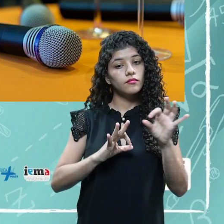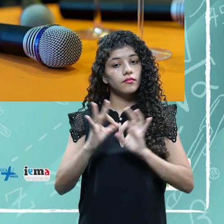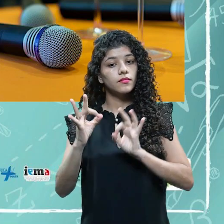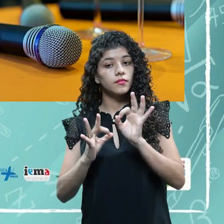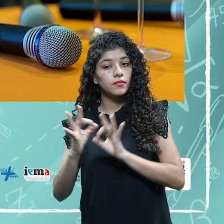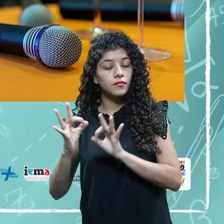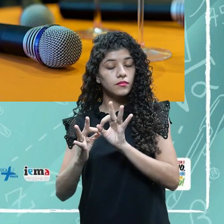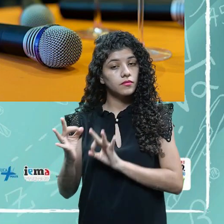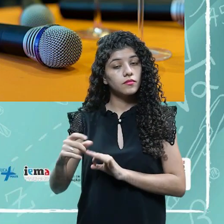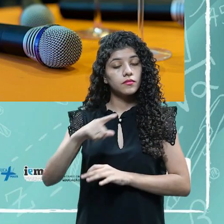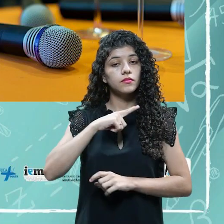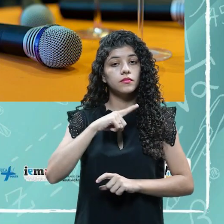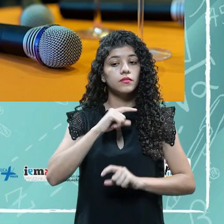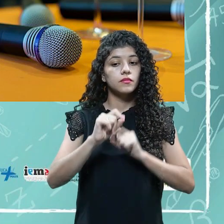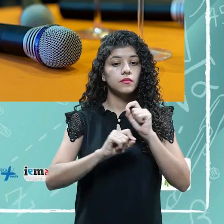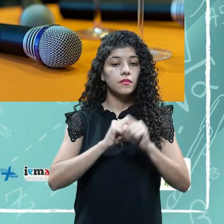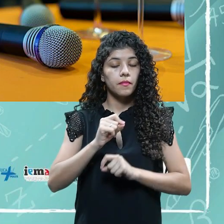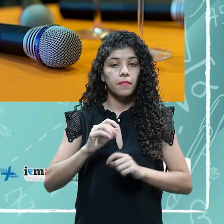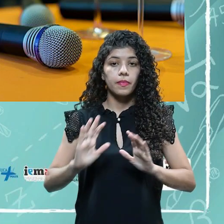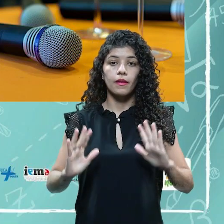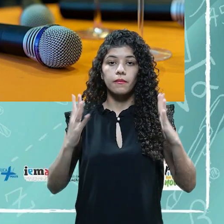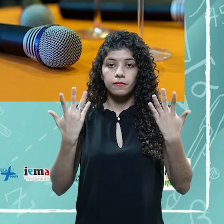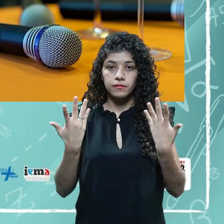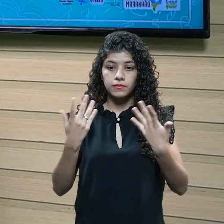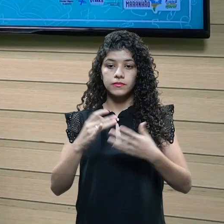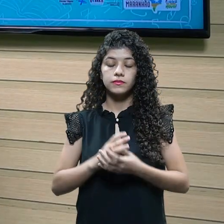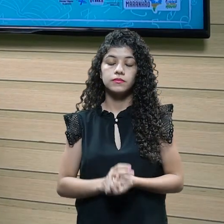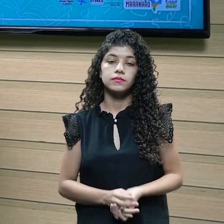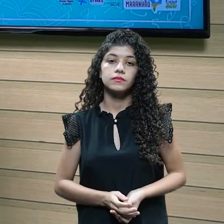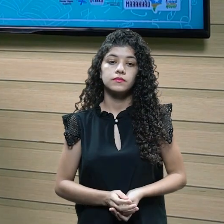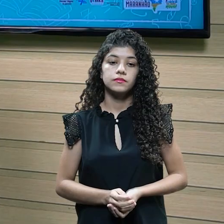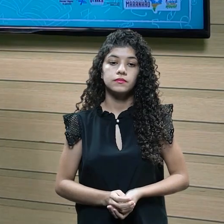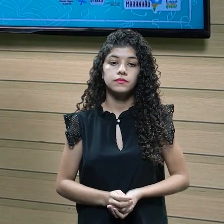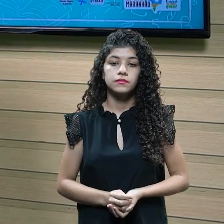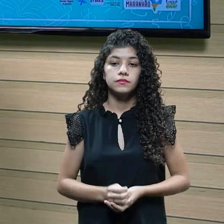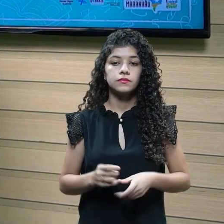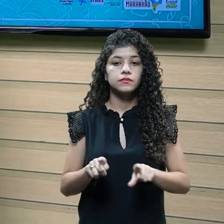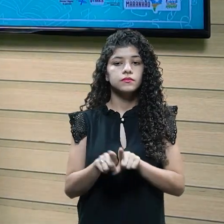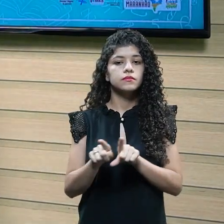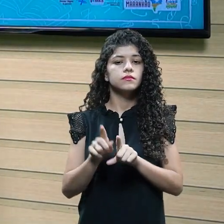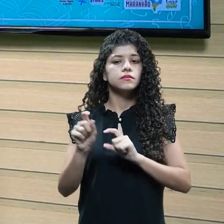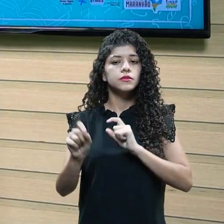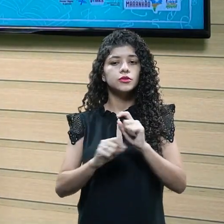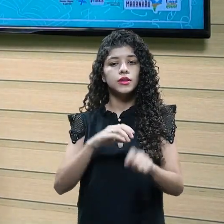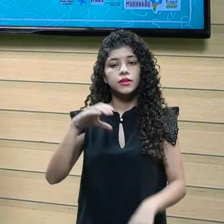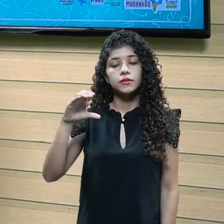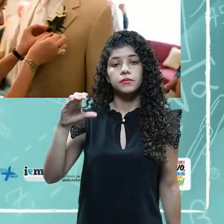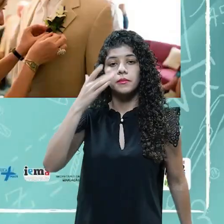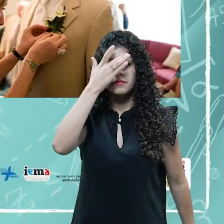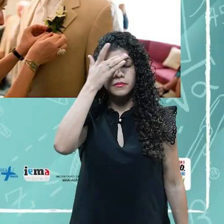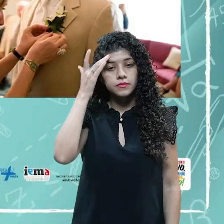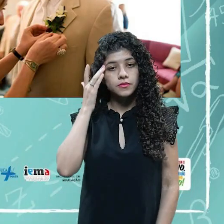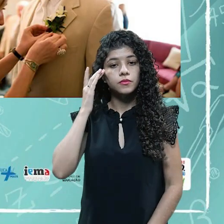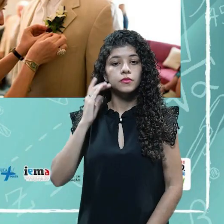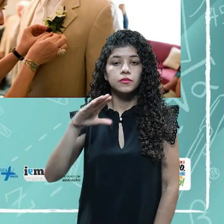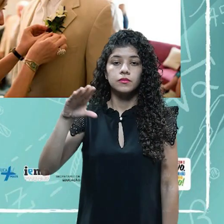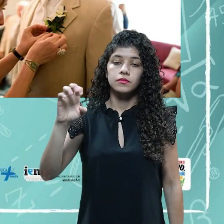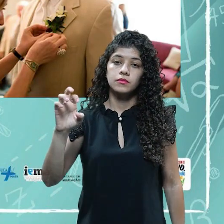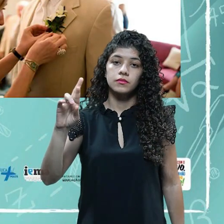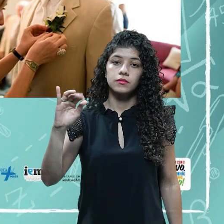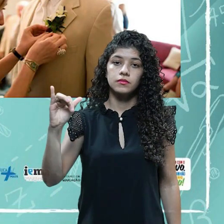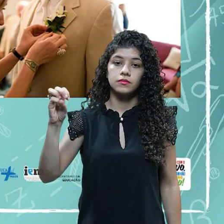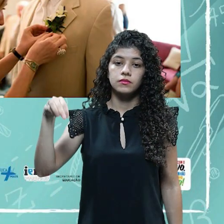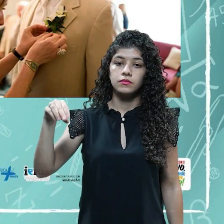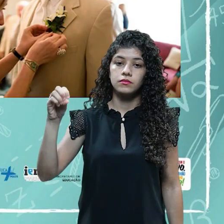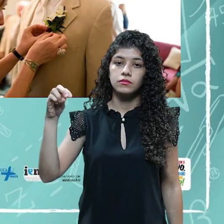que estão fazendo o evento, o anfitrião. E o que seria o cerimonialista? Bom, o cerimonialista é a